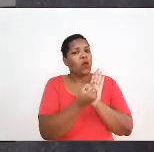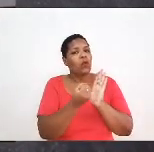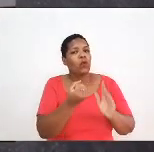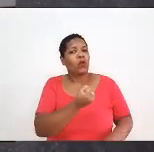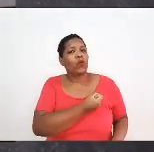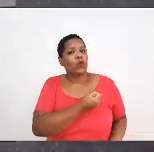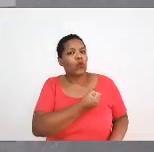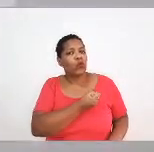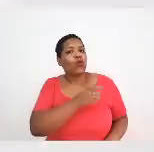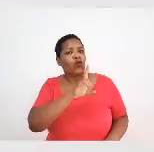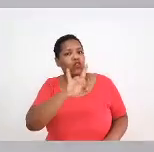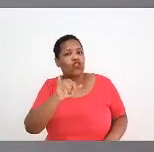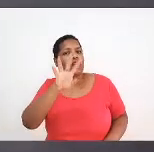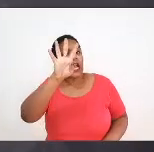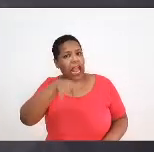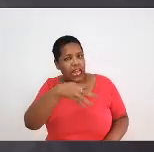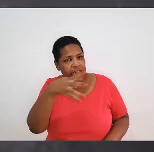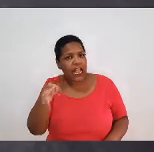efetivamente participar.